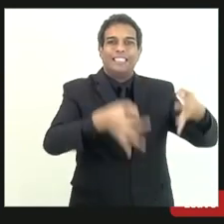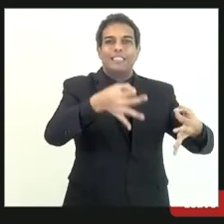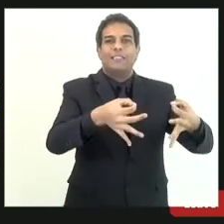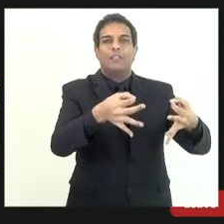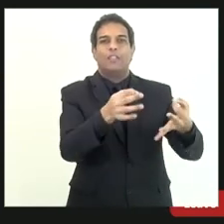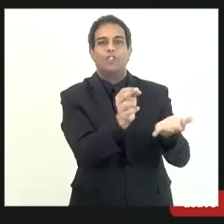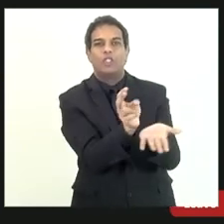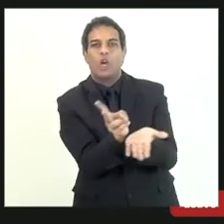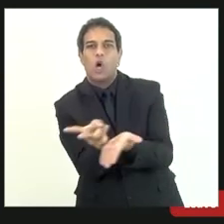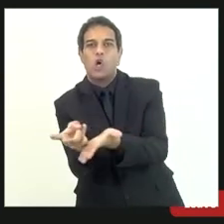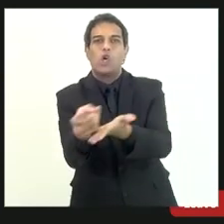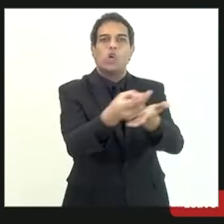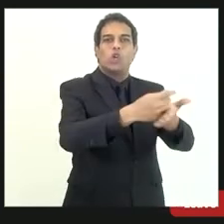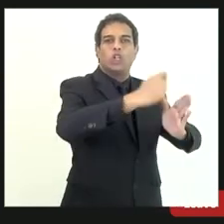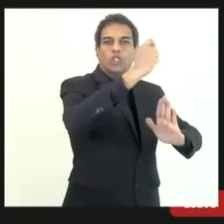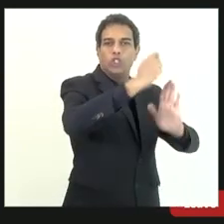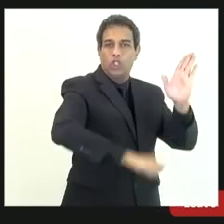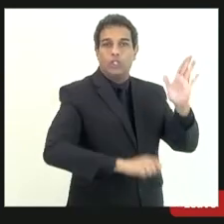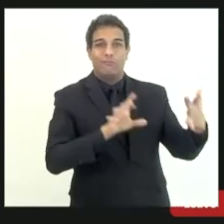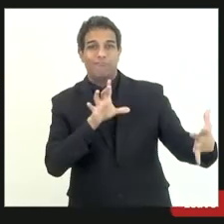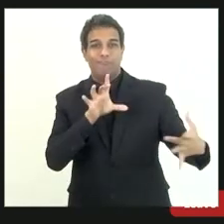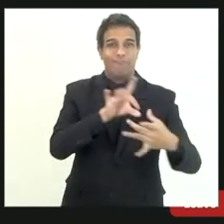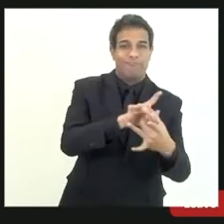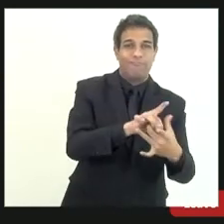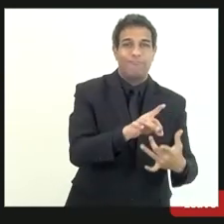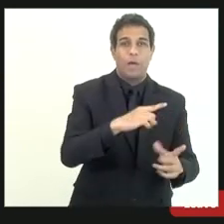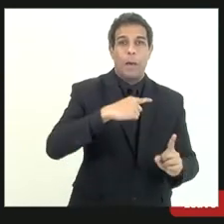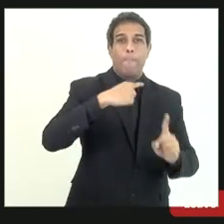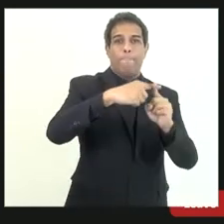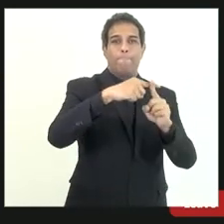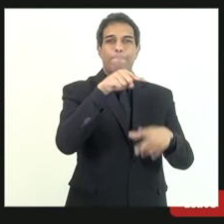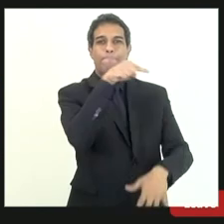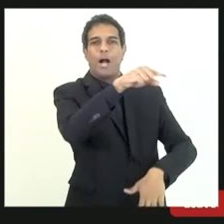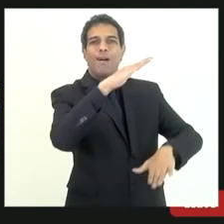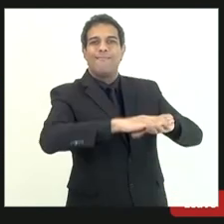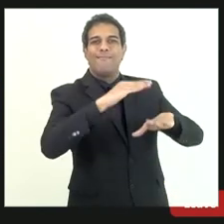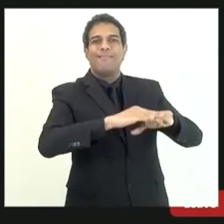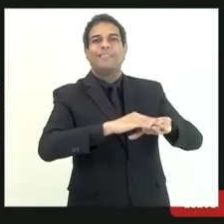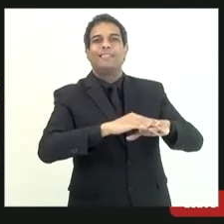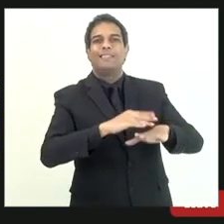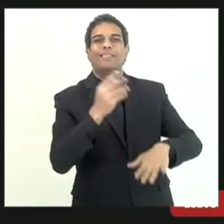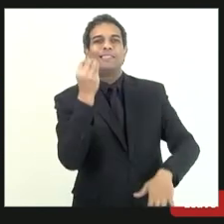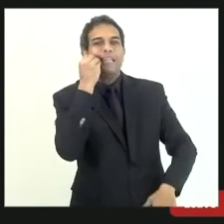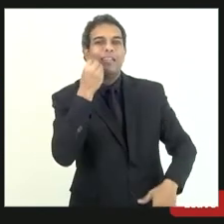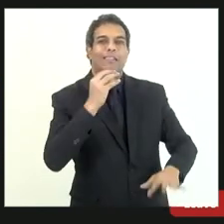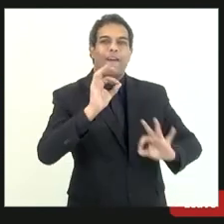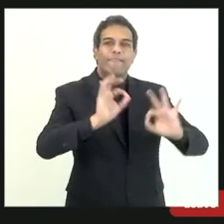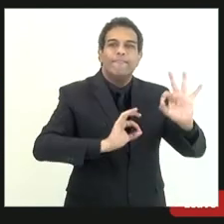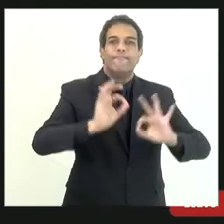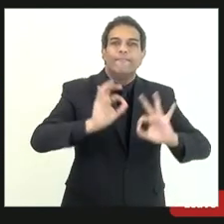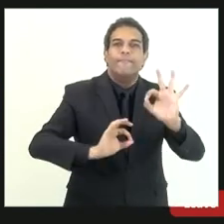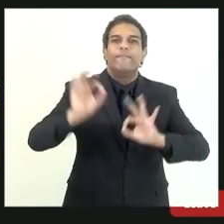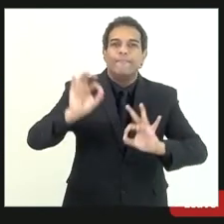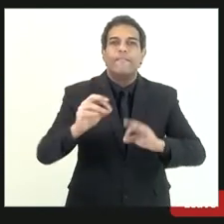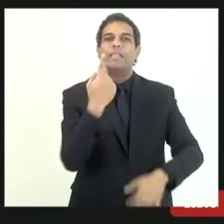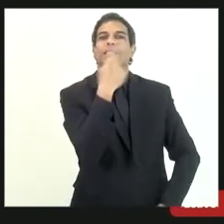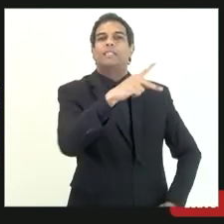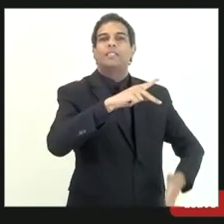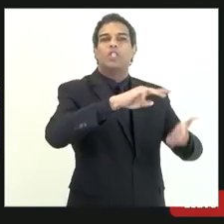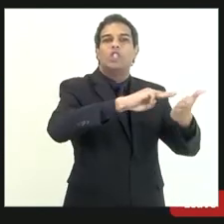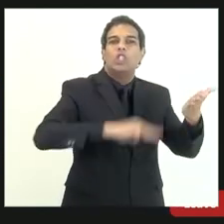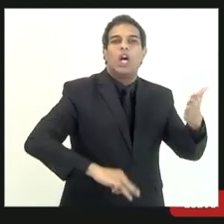que tem também vem tentando aprimorar os seus métodos